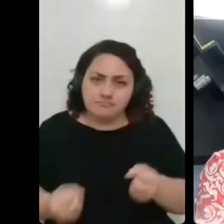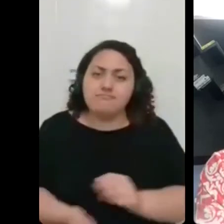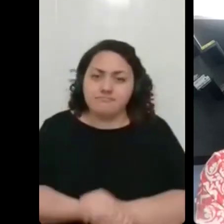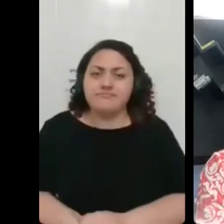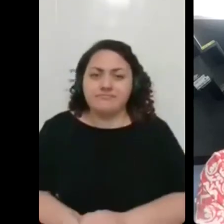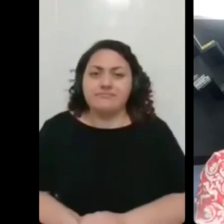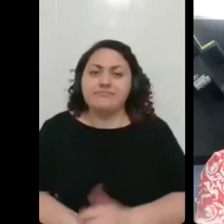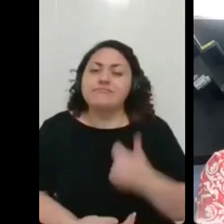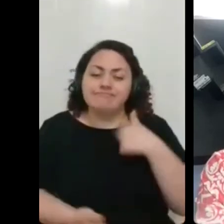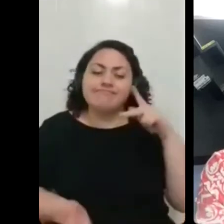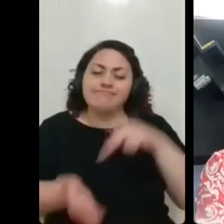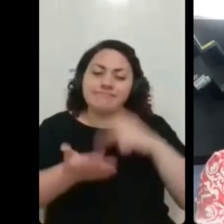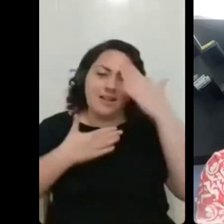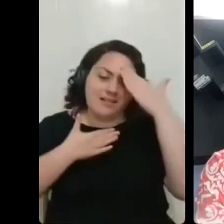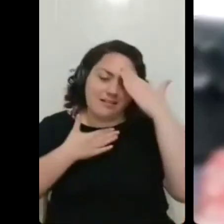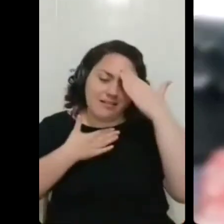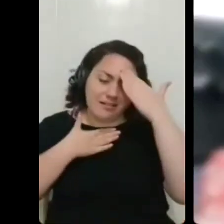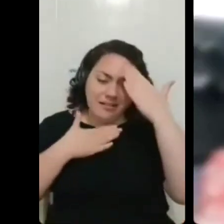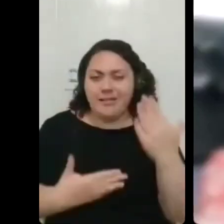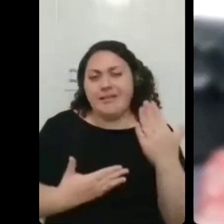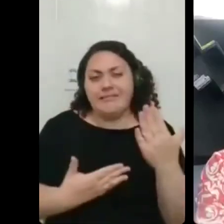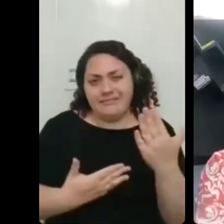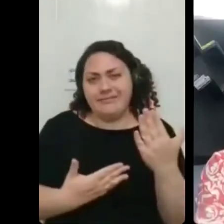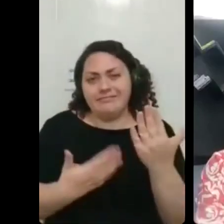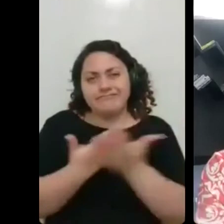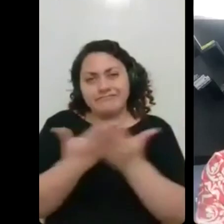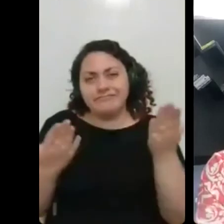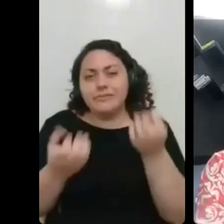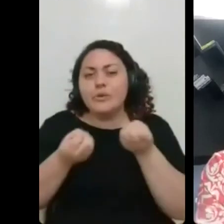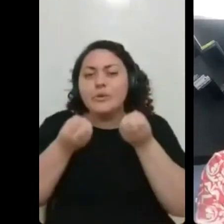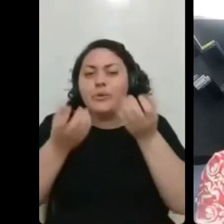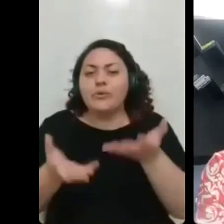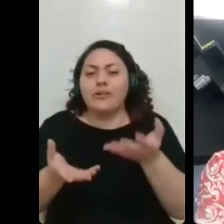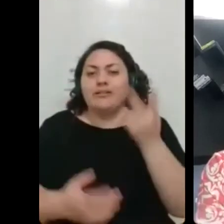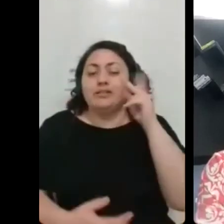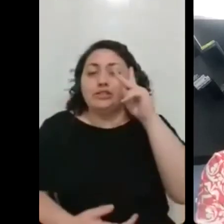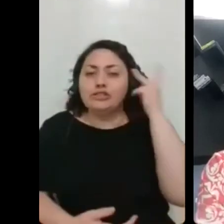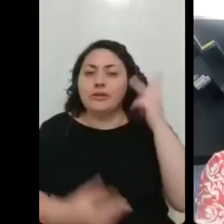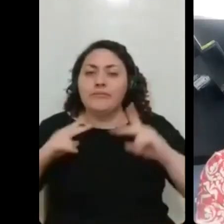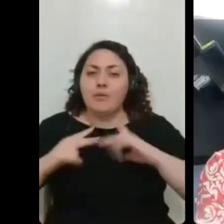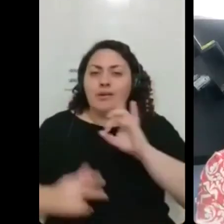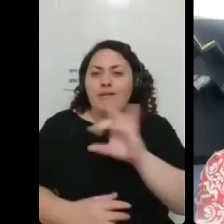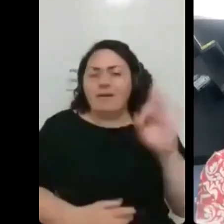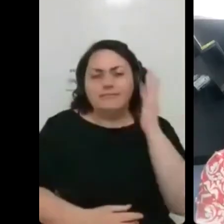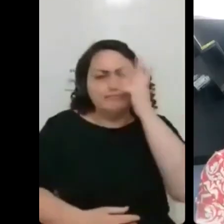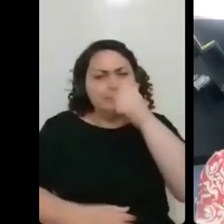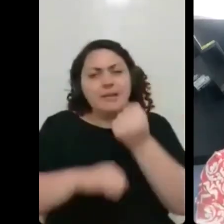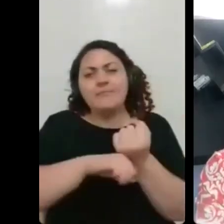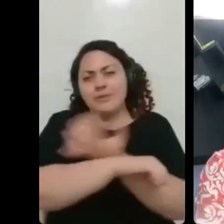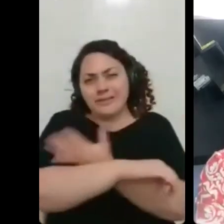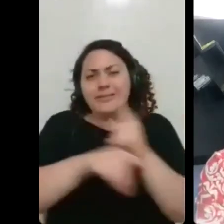muito muito grata a vocês né por compartilharem histórias super bonitas e emocionantes